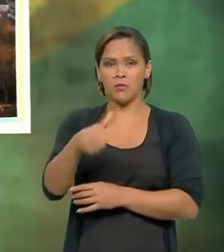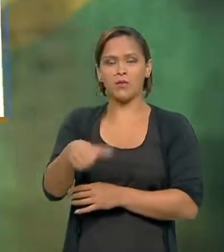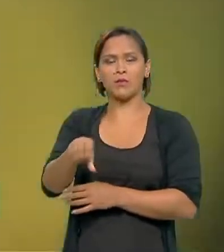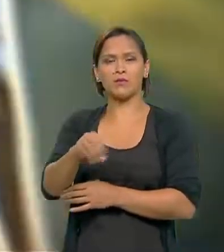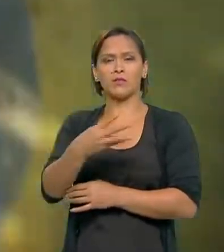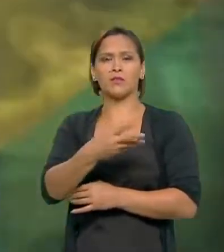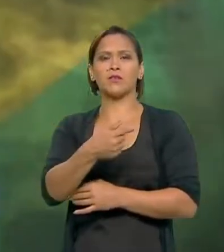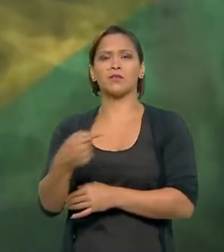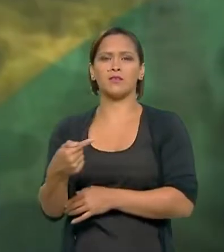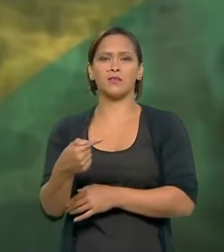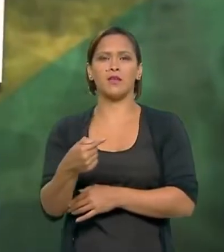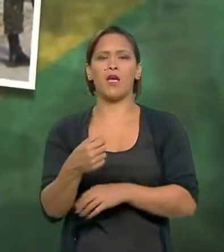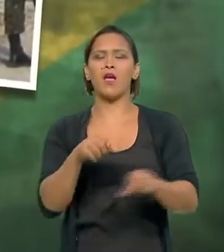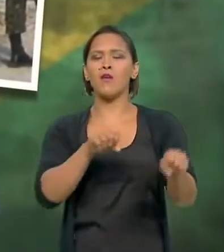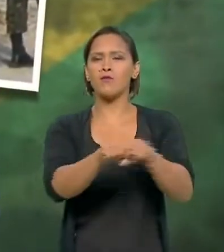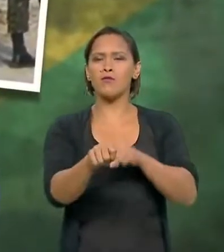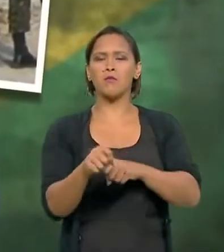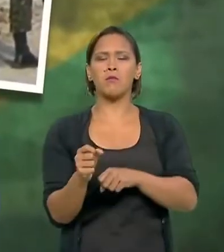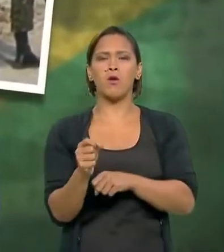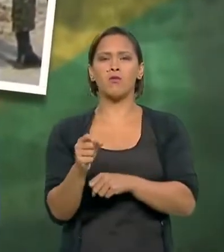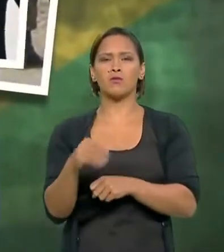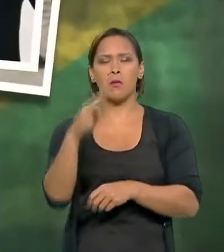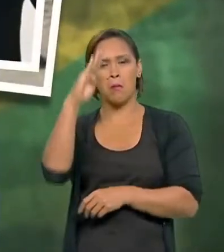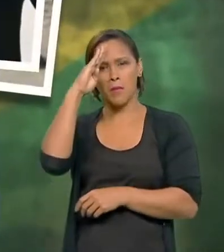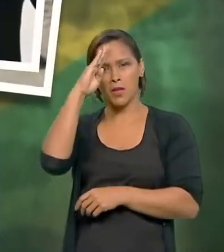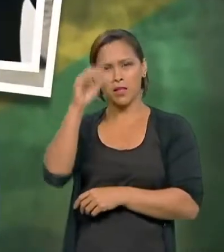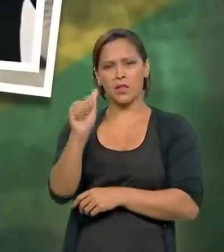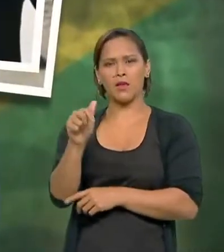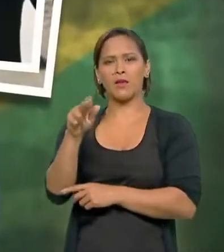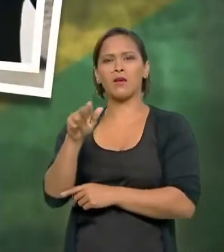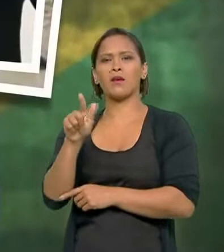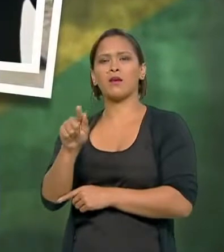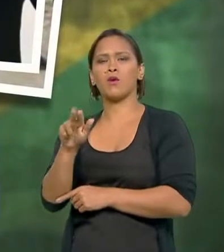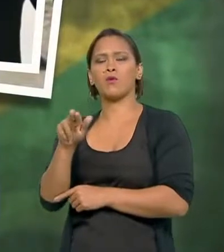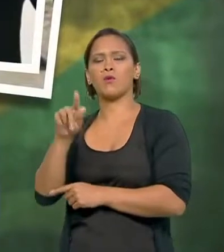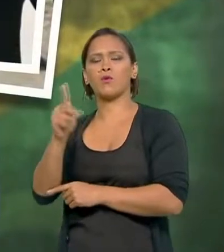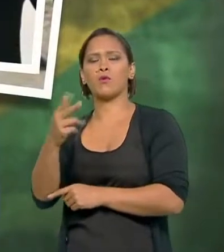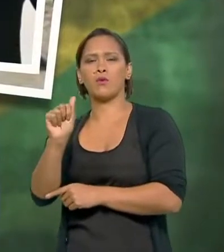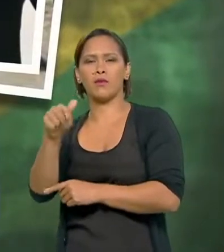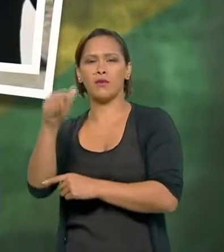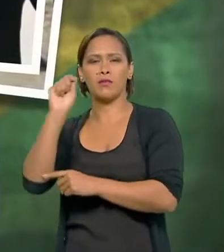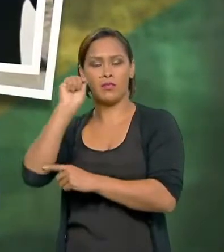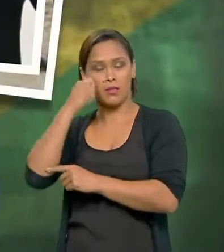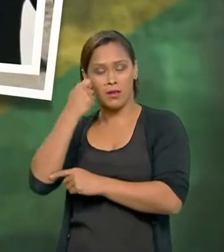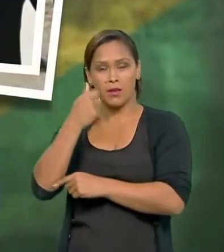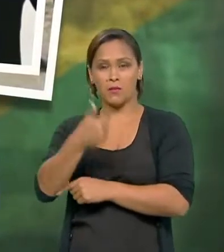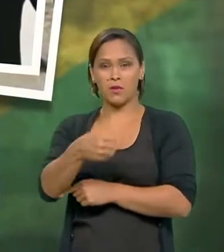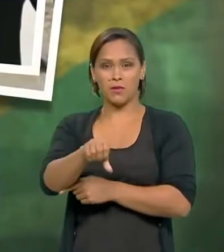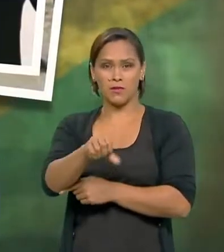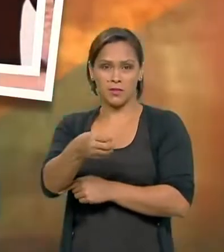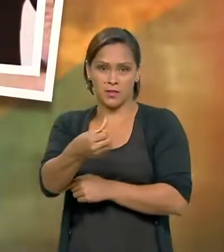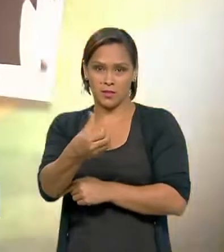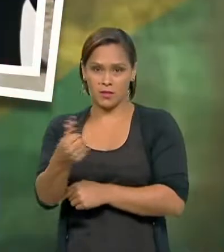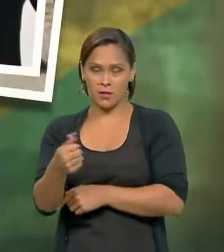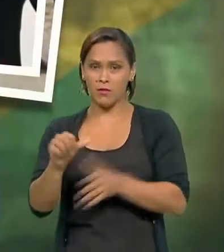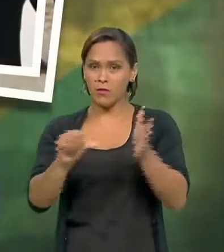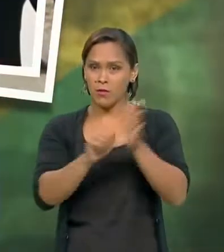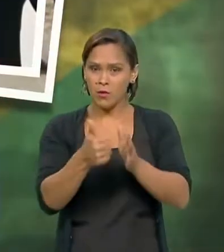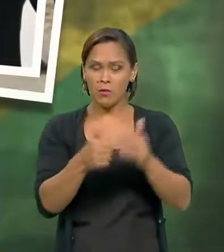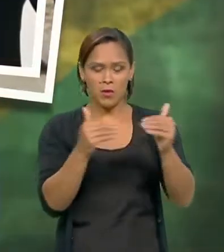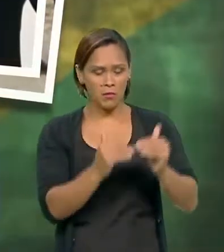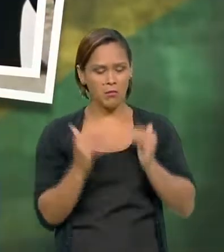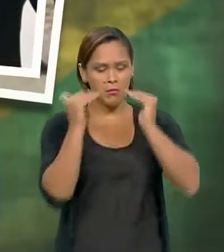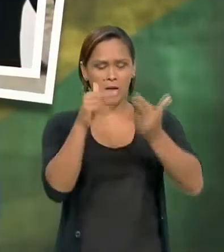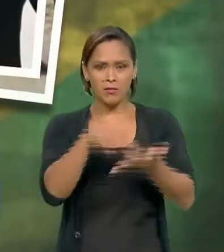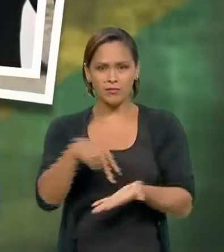e graduou-se na Academia Militar das Agulhas Negras em 1969, sendo o primeiro colocado